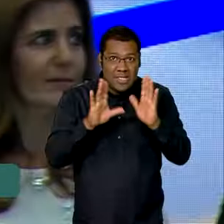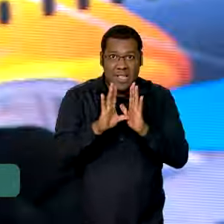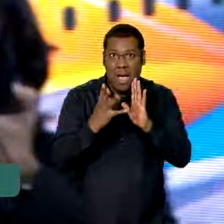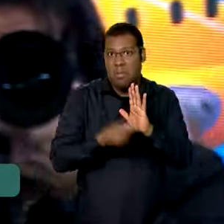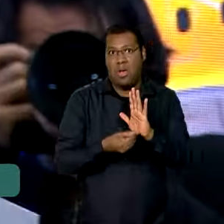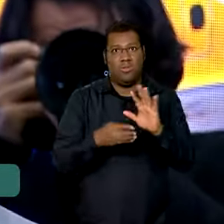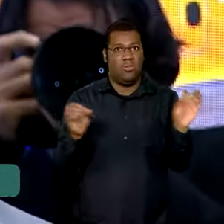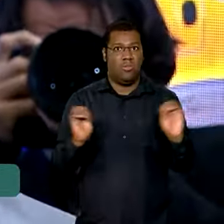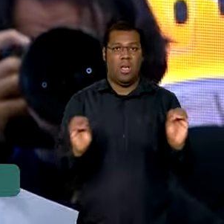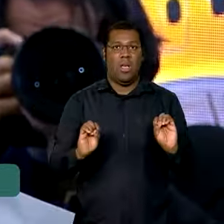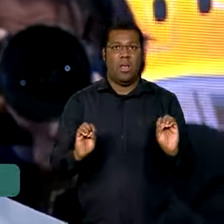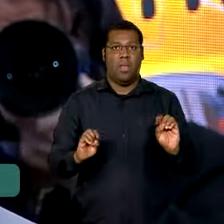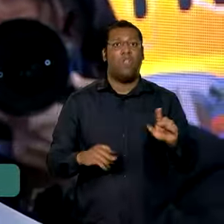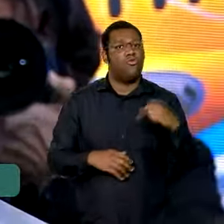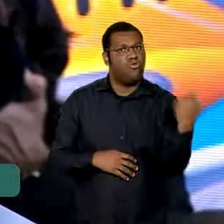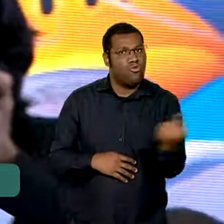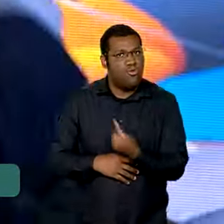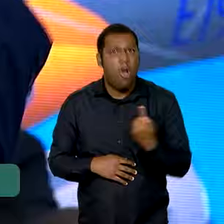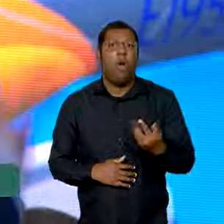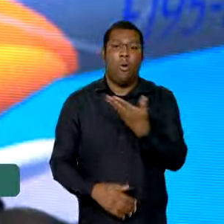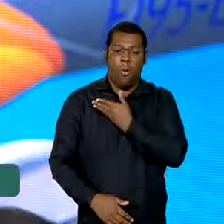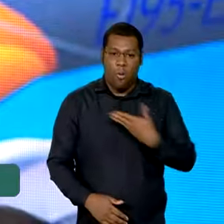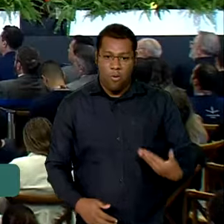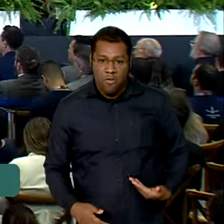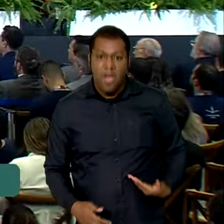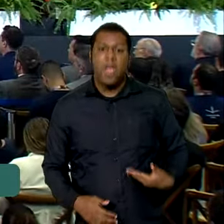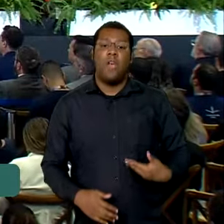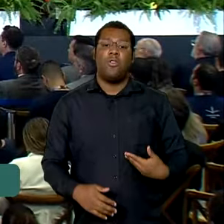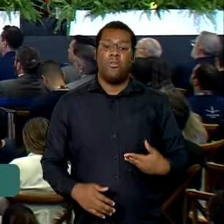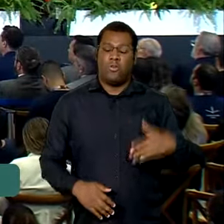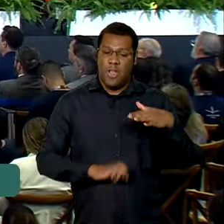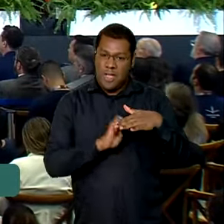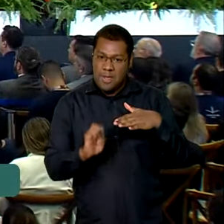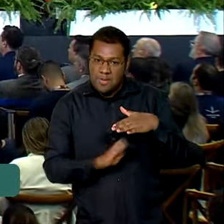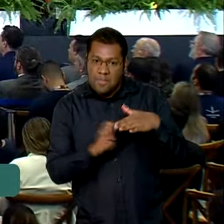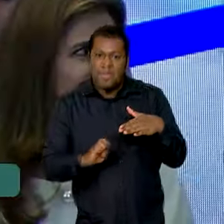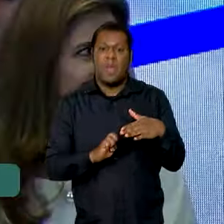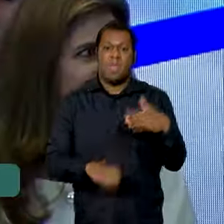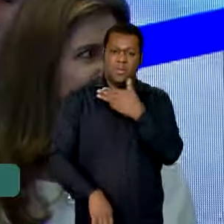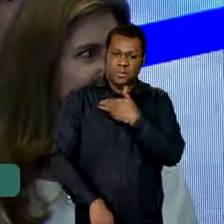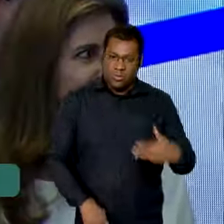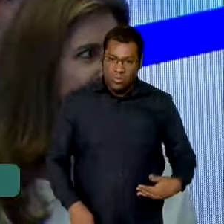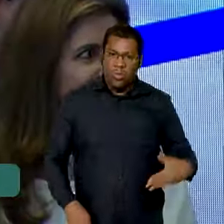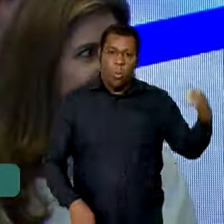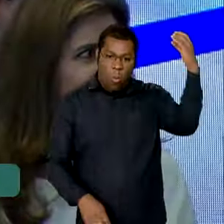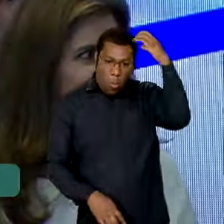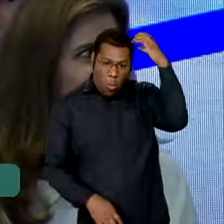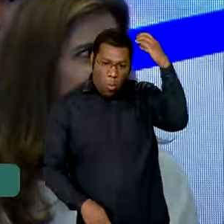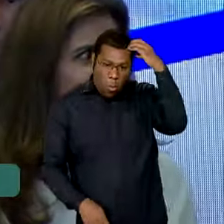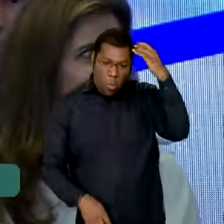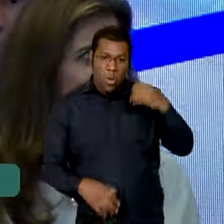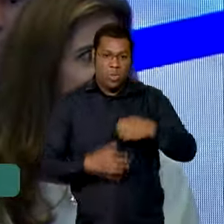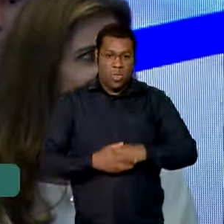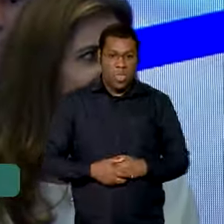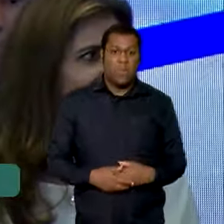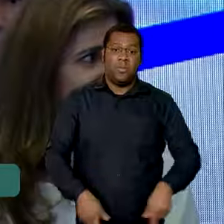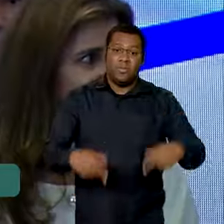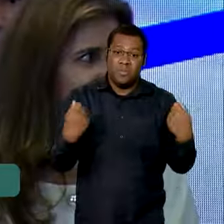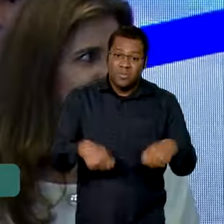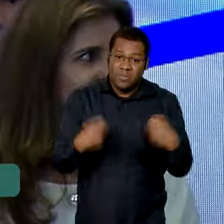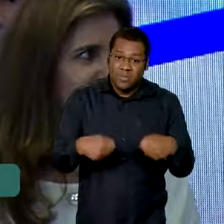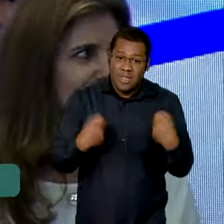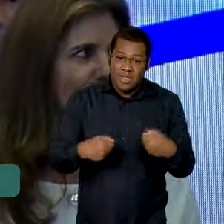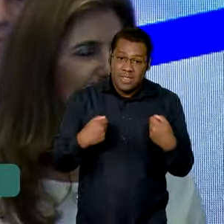nós. Eu estou dizendo nós, governo, nós empresários, nós ministros, porque se a gente não falar e não